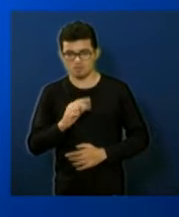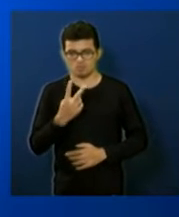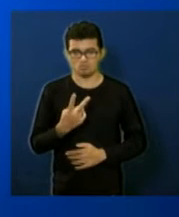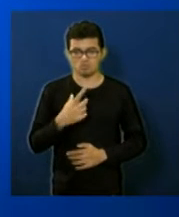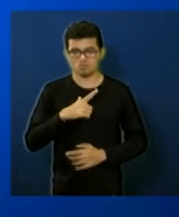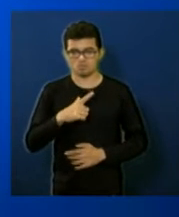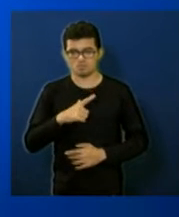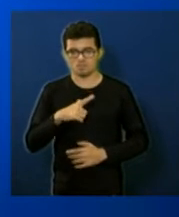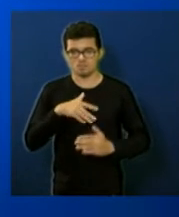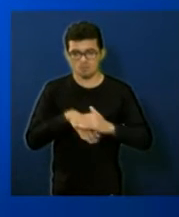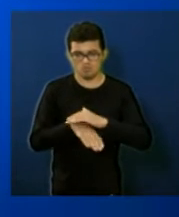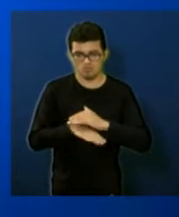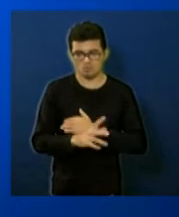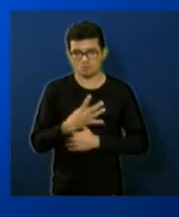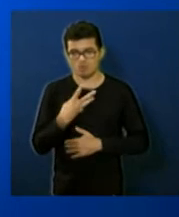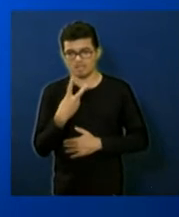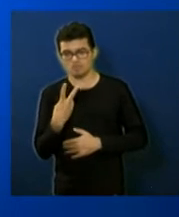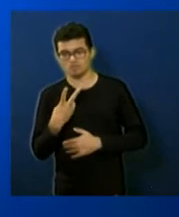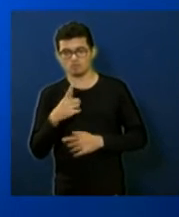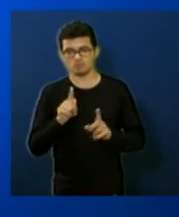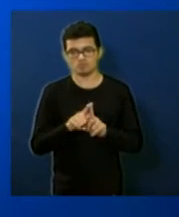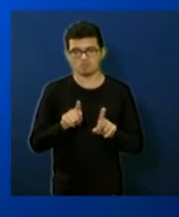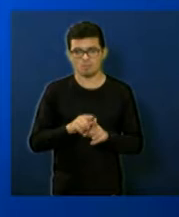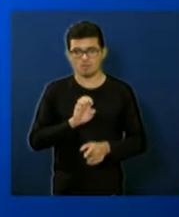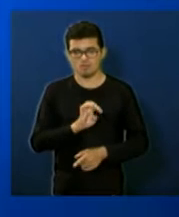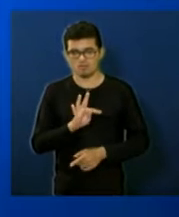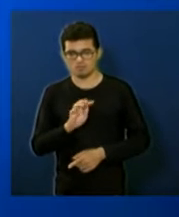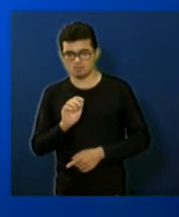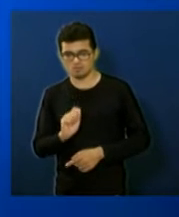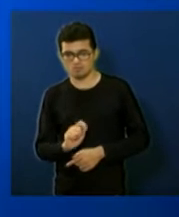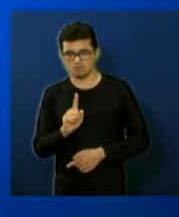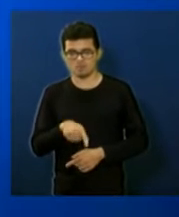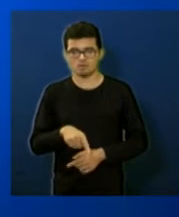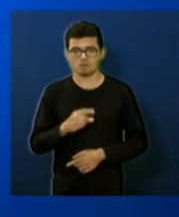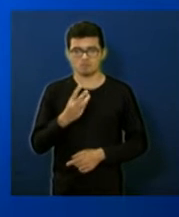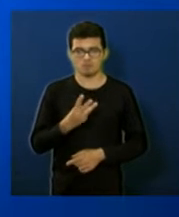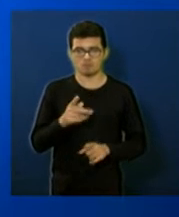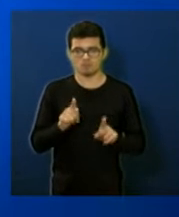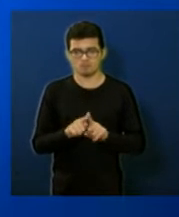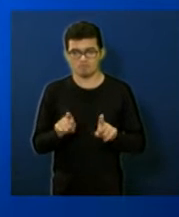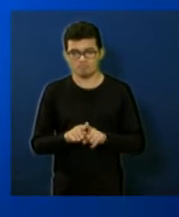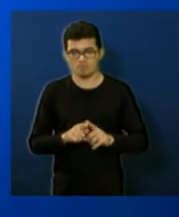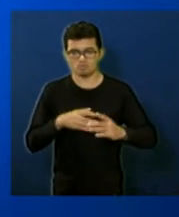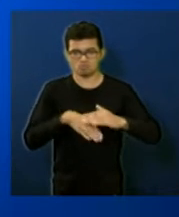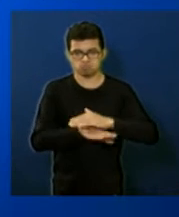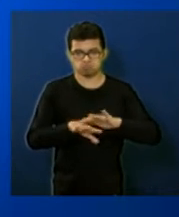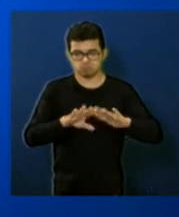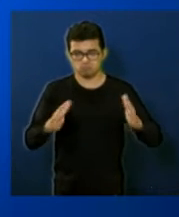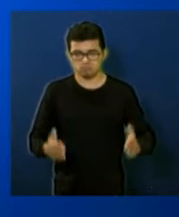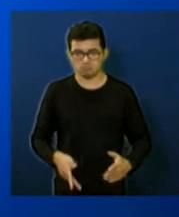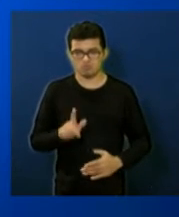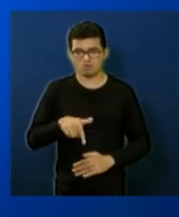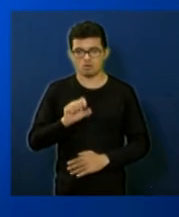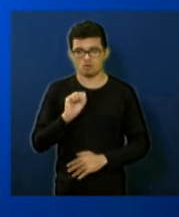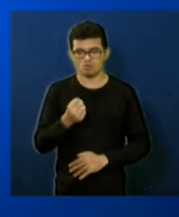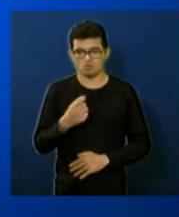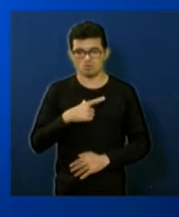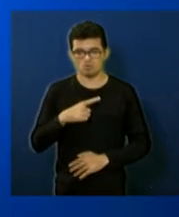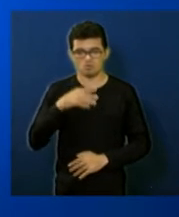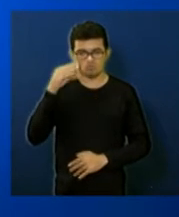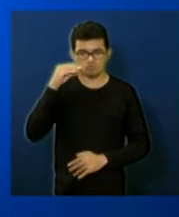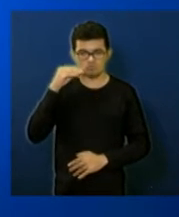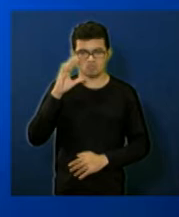42 estação de tratamento de esgoto 3 e os bolsões que são os PEVs 8 empregados